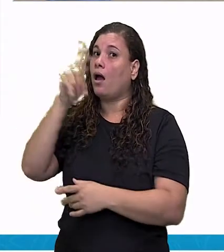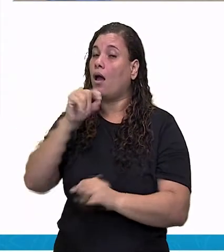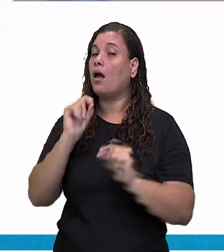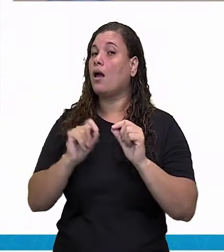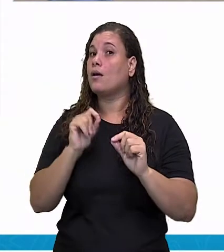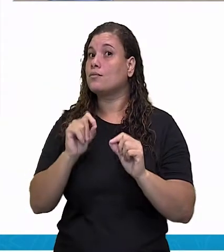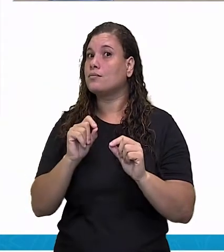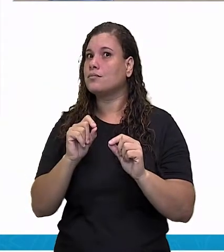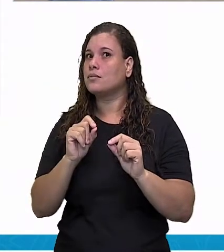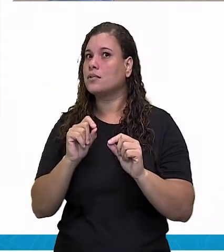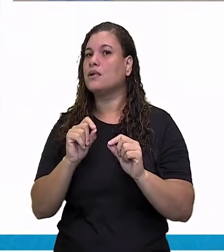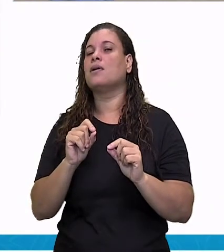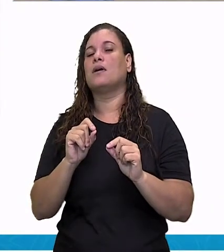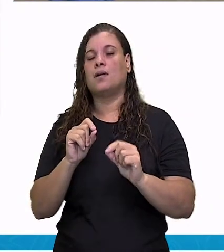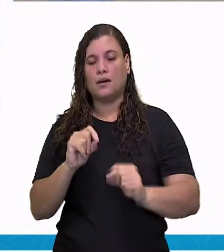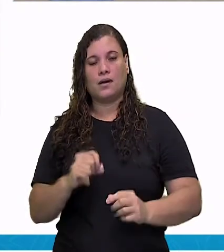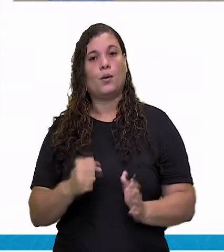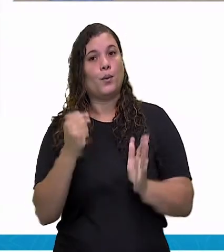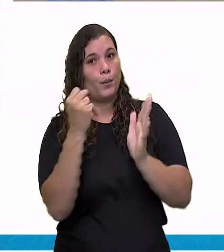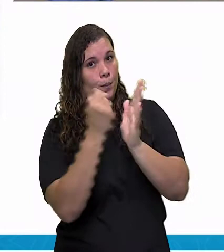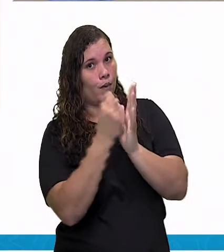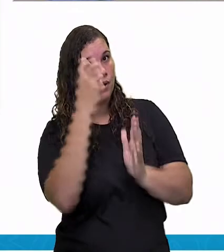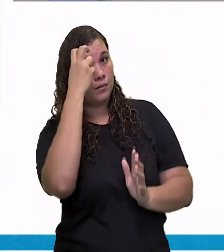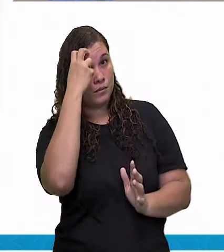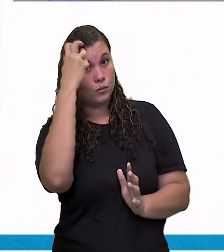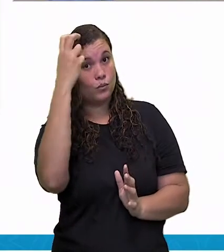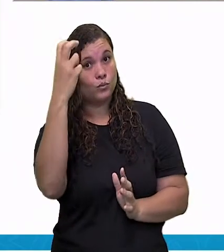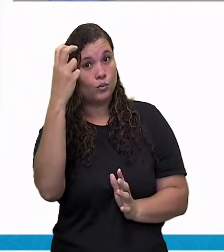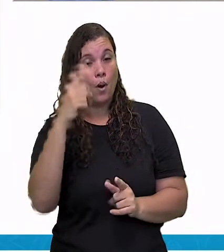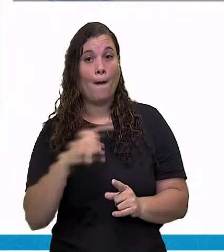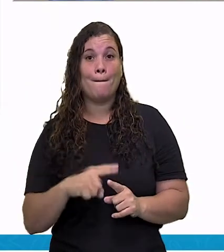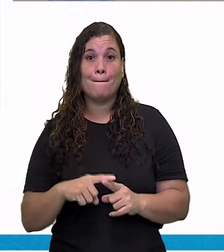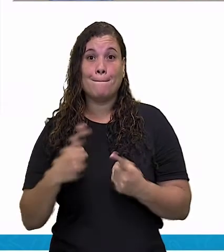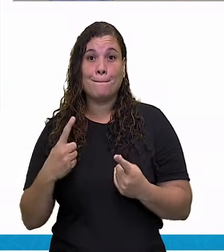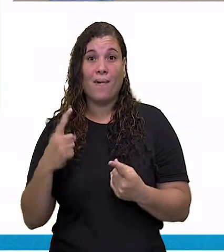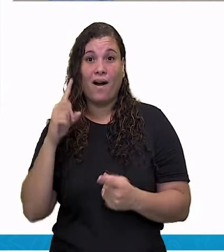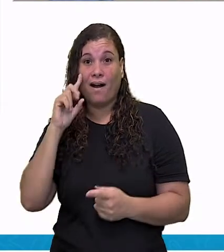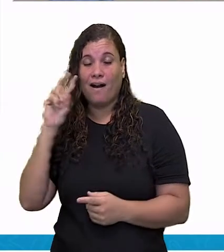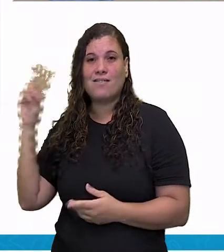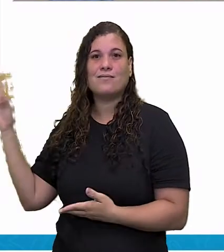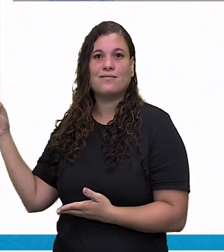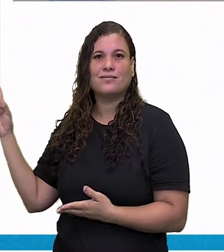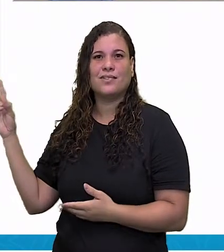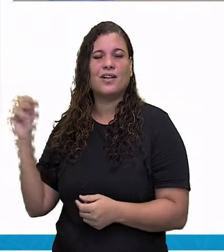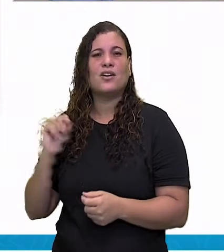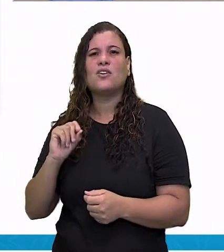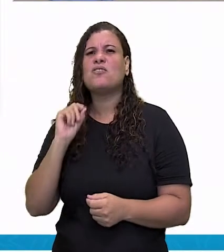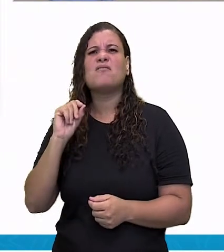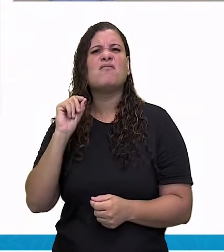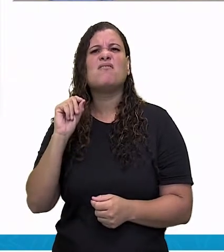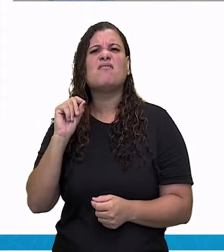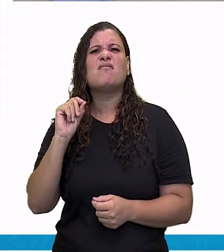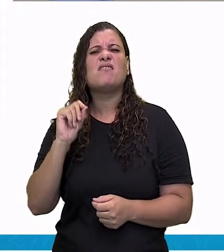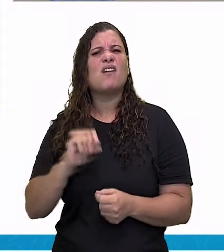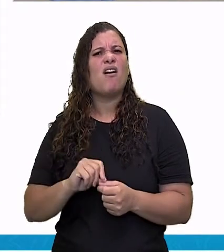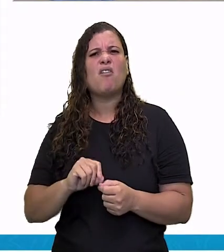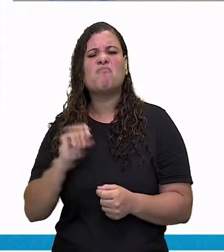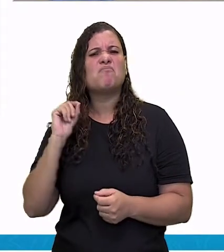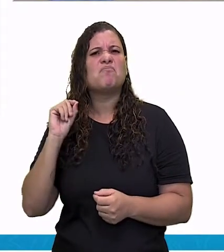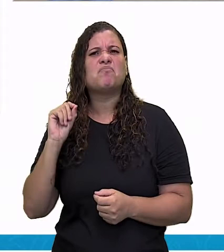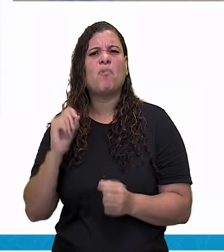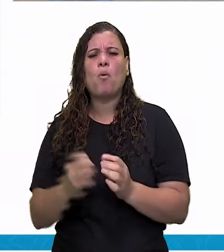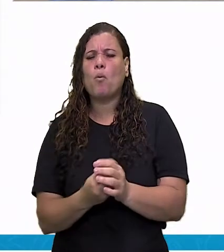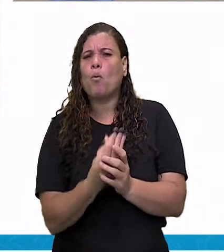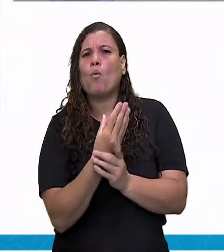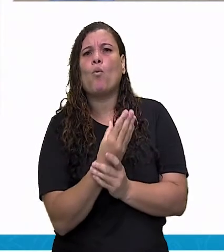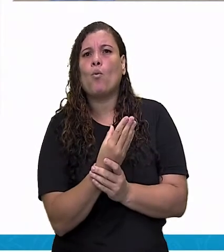e é basicamente tudo que é produzido por nós, seres humanos, e que demonstra o valor da